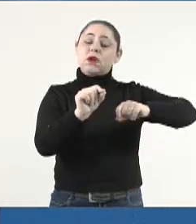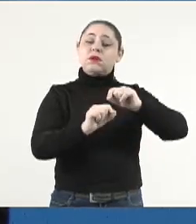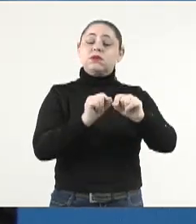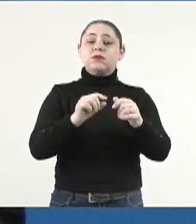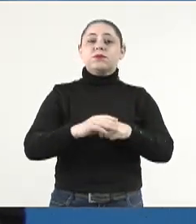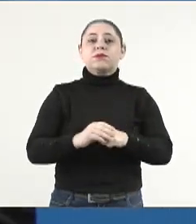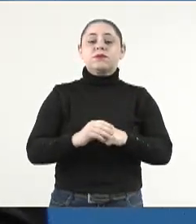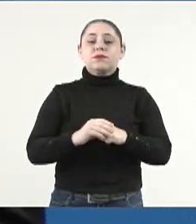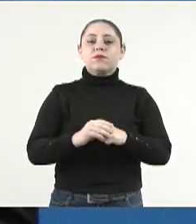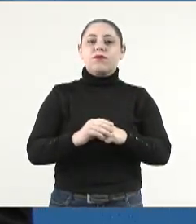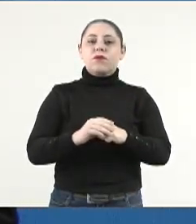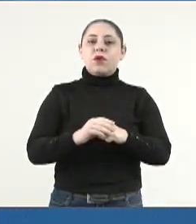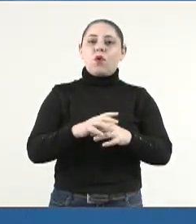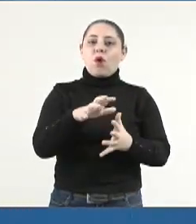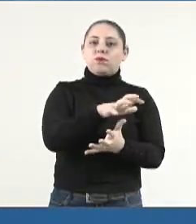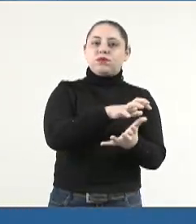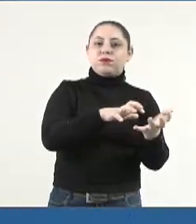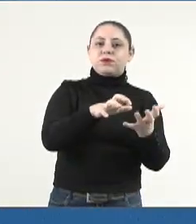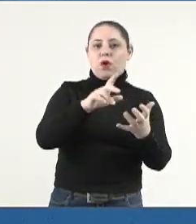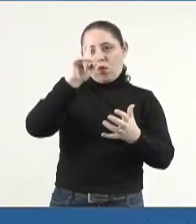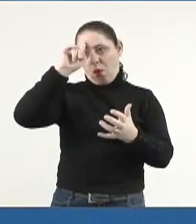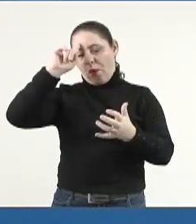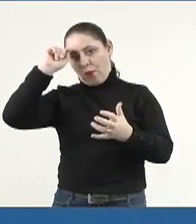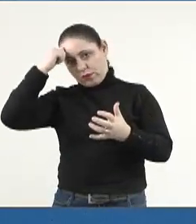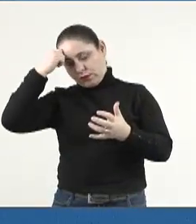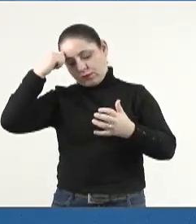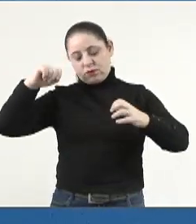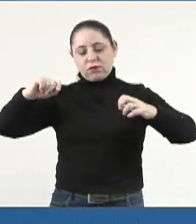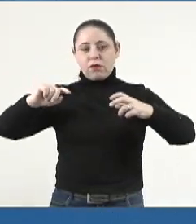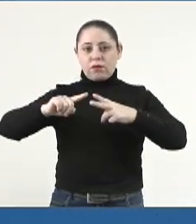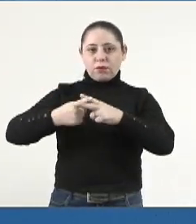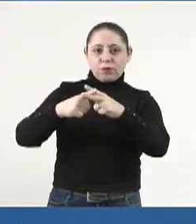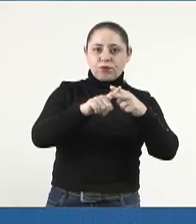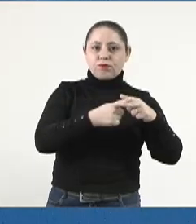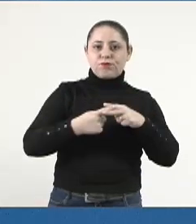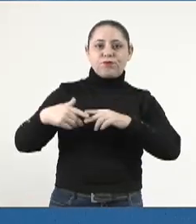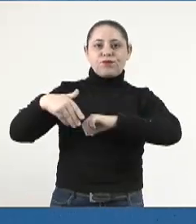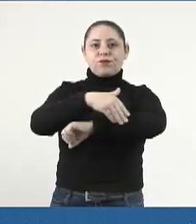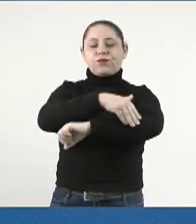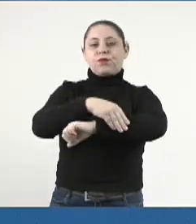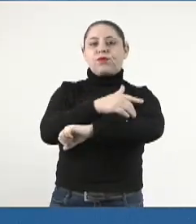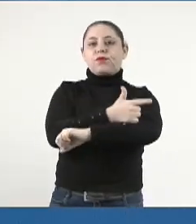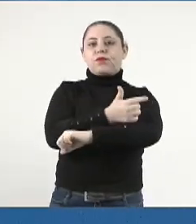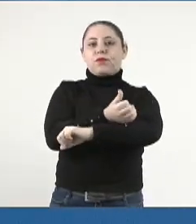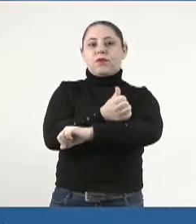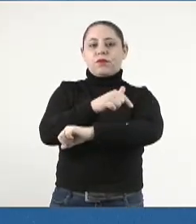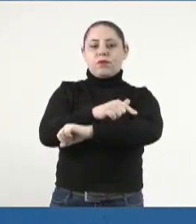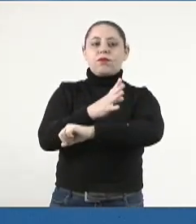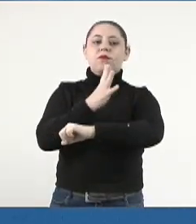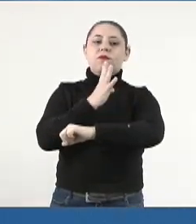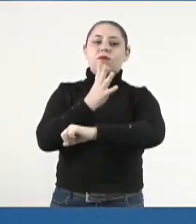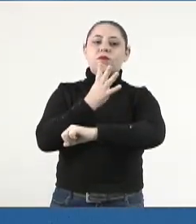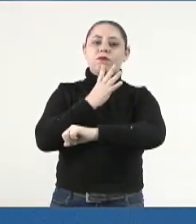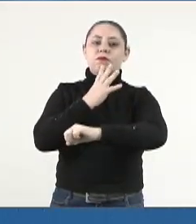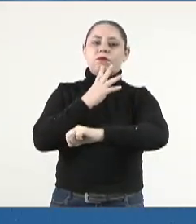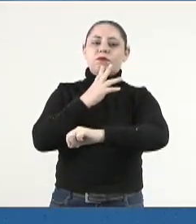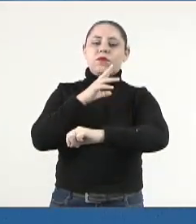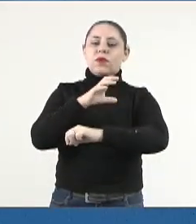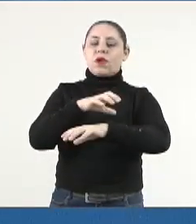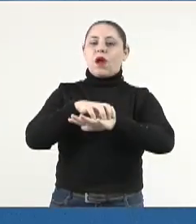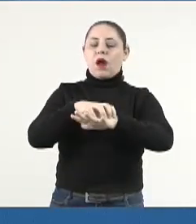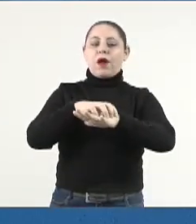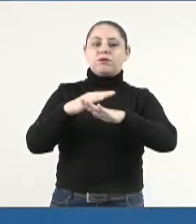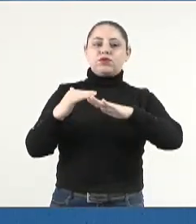a reforma completa da BR-267, da região conhecida como Alto Caracol até Porto